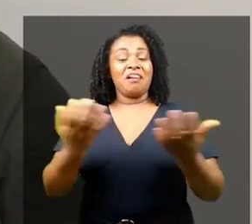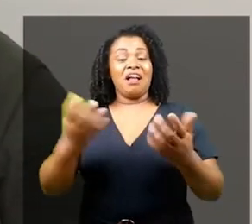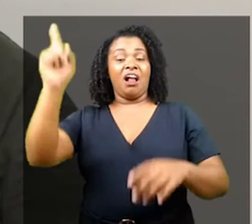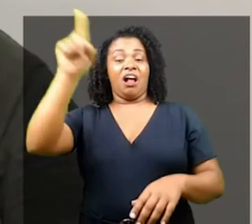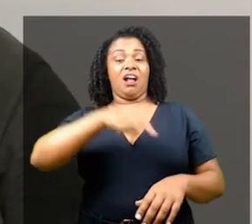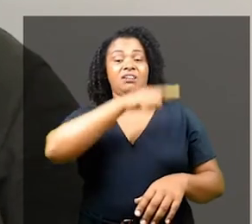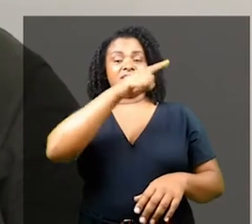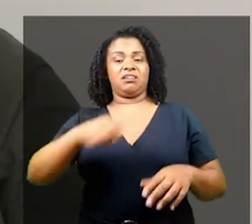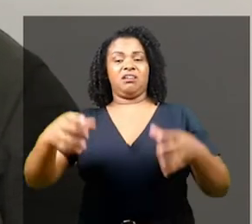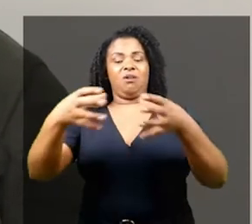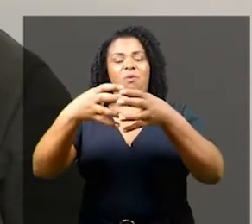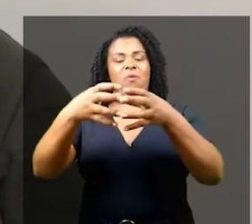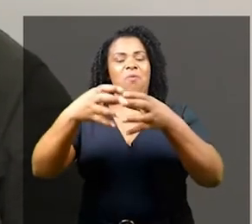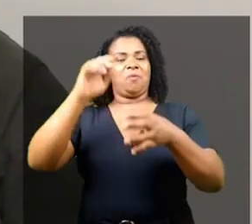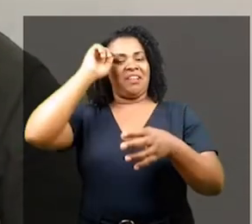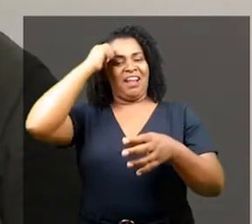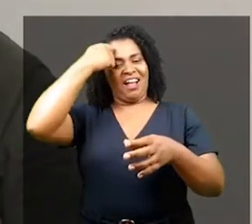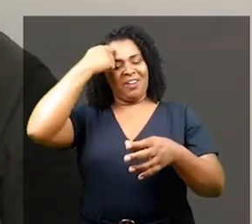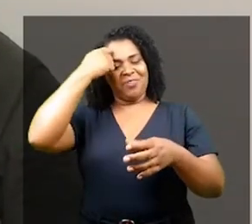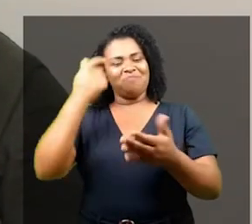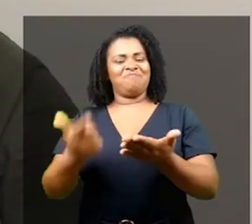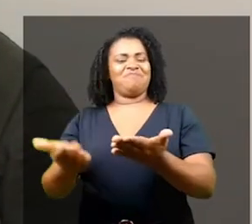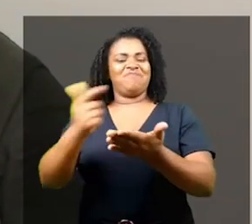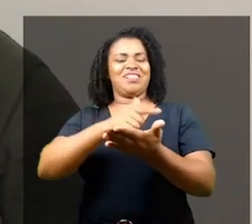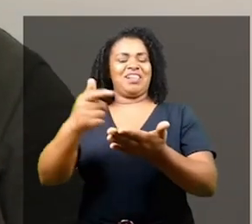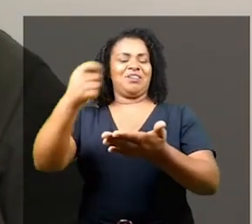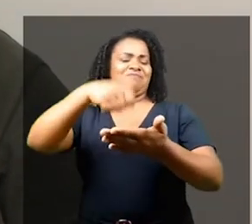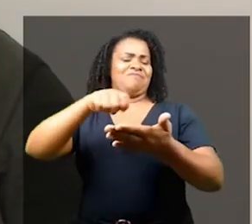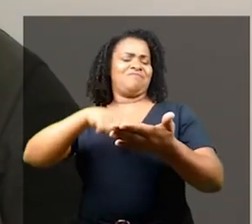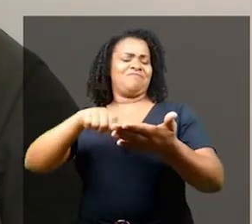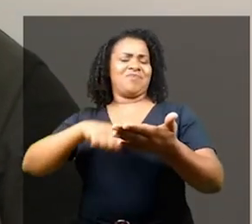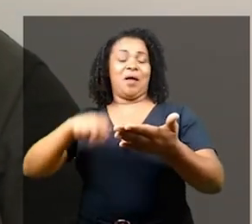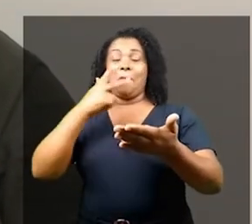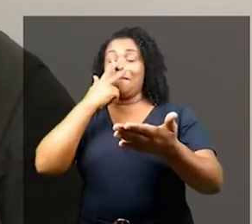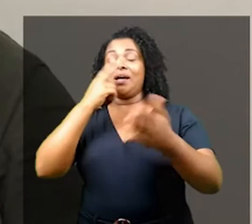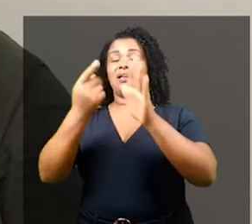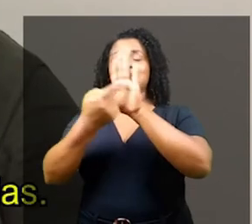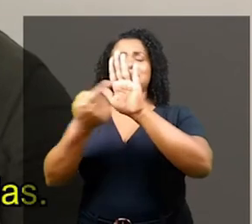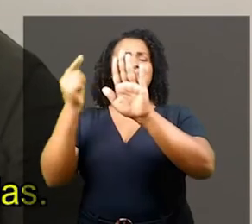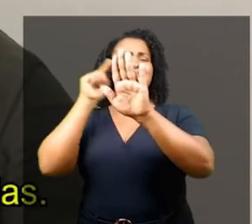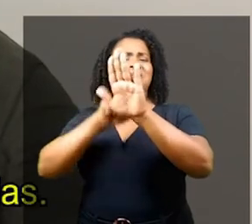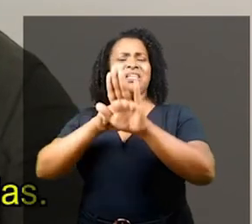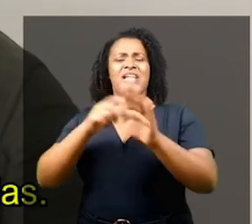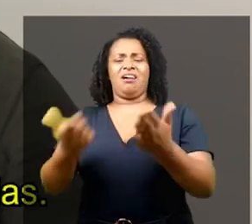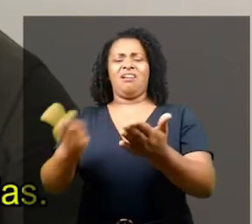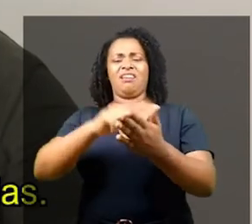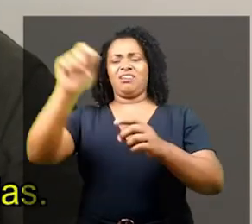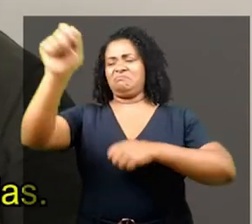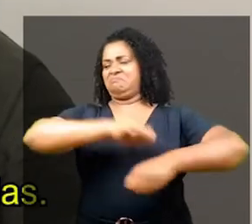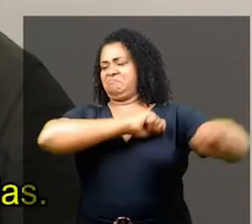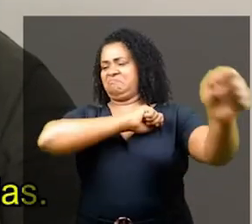invisibilizando e nós rasgamos as páginas dessa história para reescrevê-la com espelhos que reflitam também